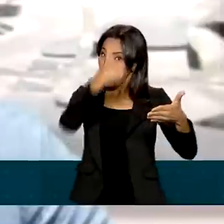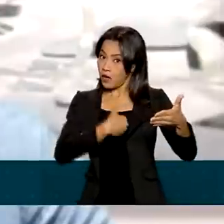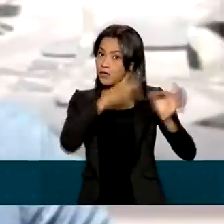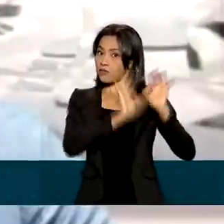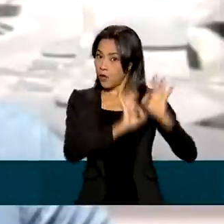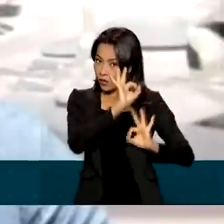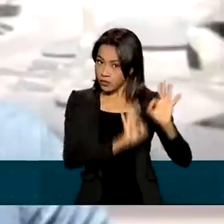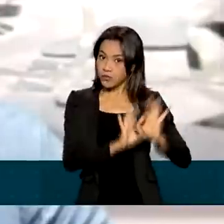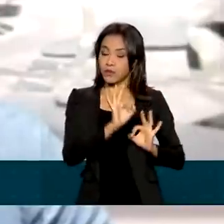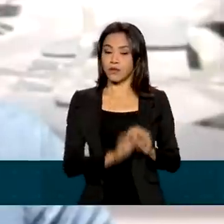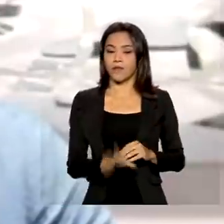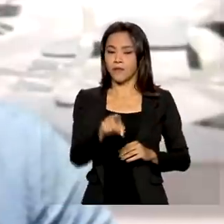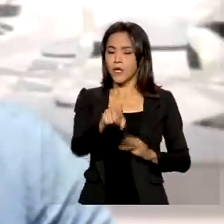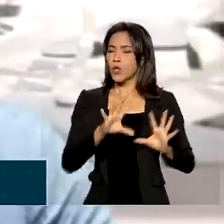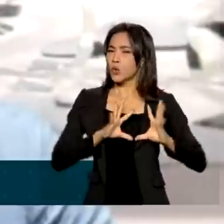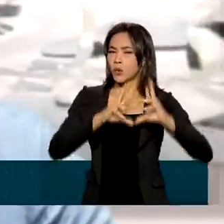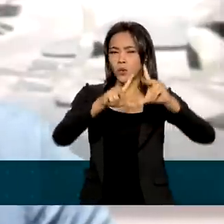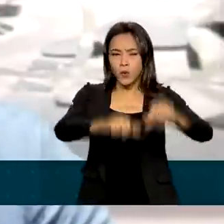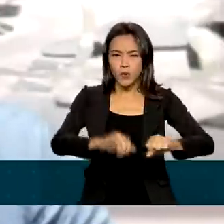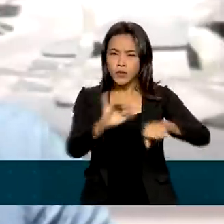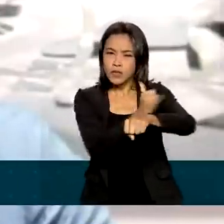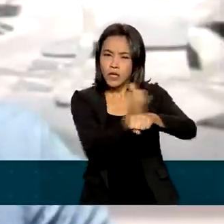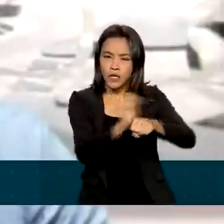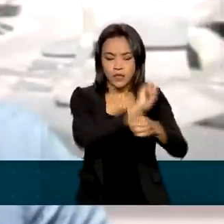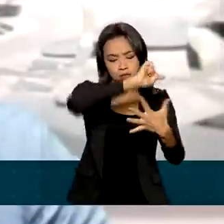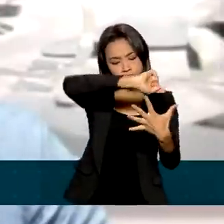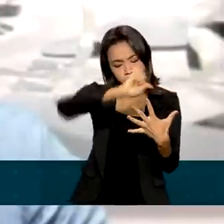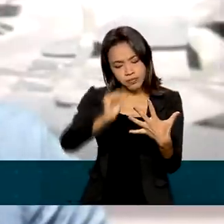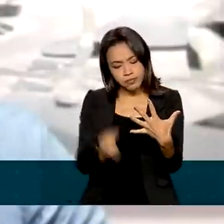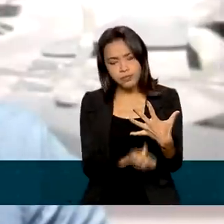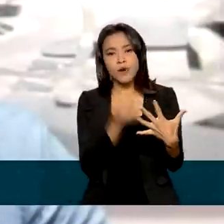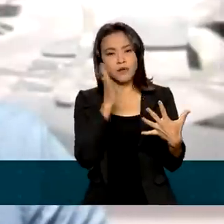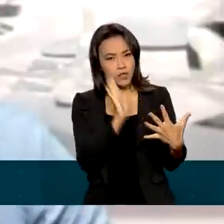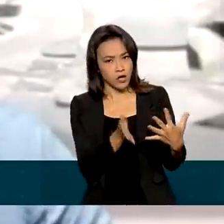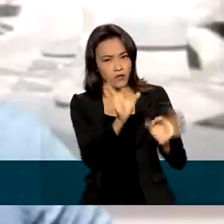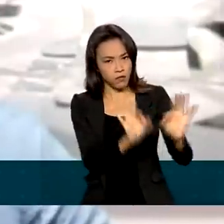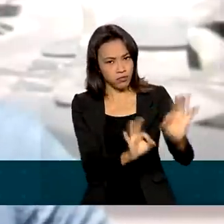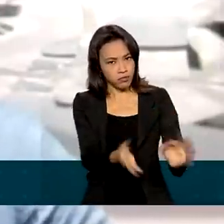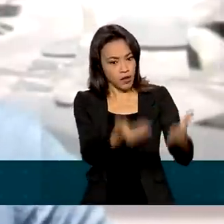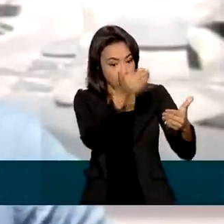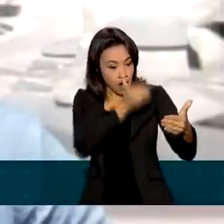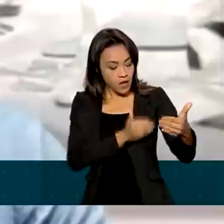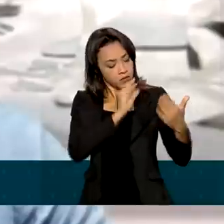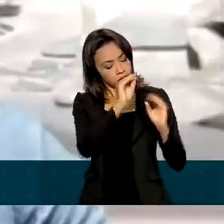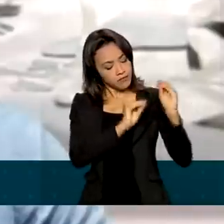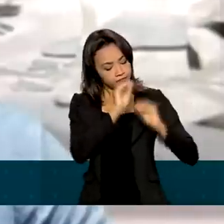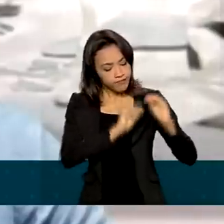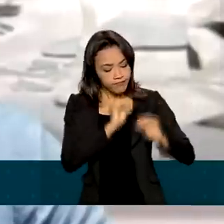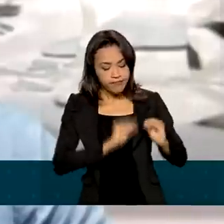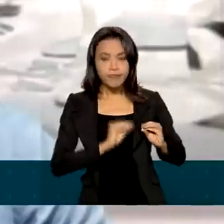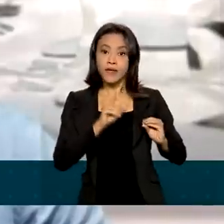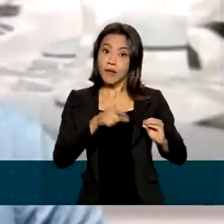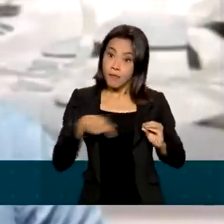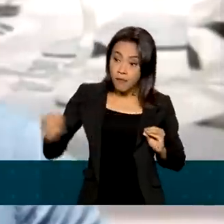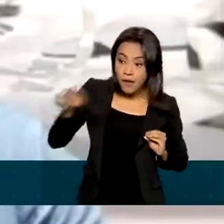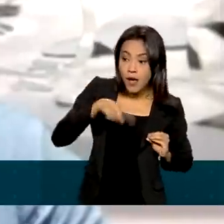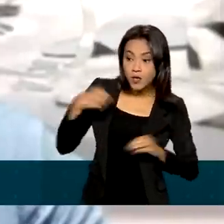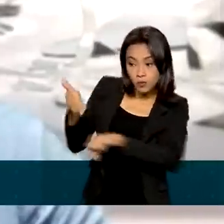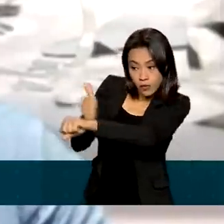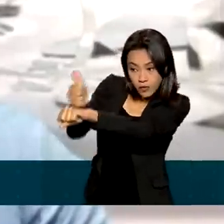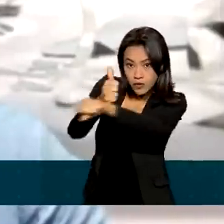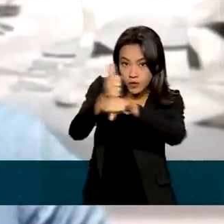Todas as medidas foram tomadas para que esse processo da pesquisa seja seguro. Tanto para os profissionais que vão realizar,